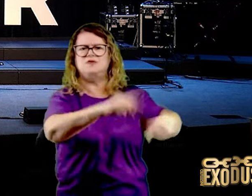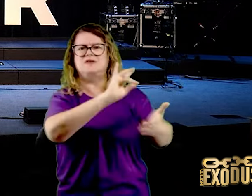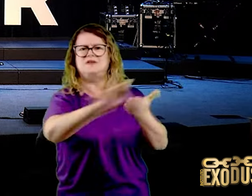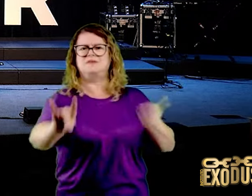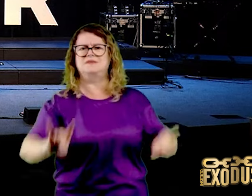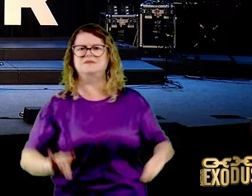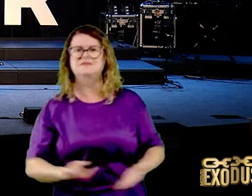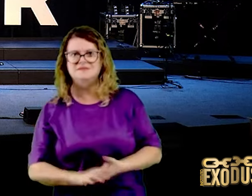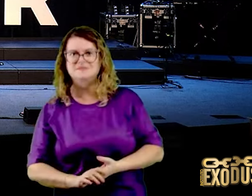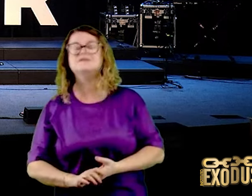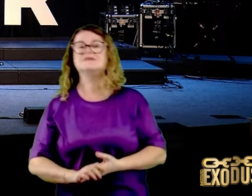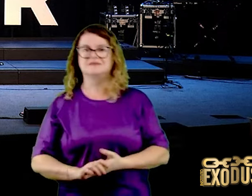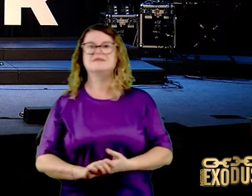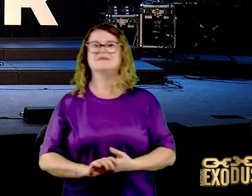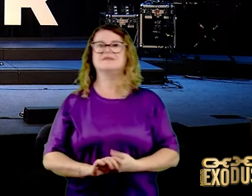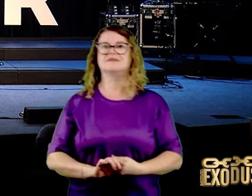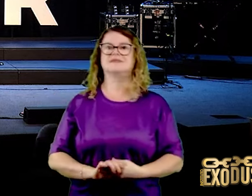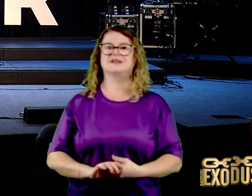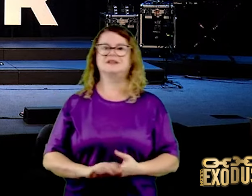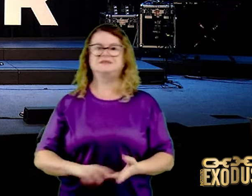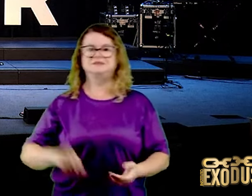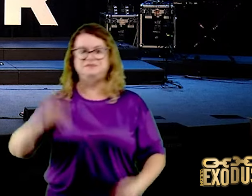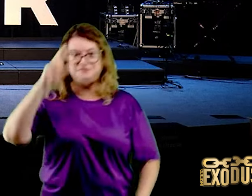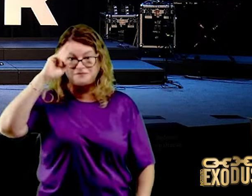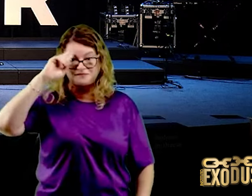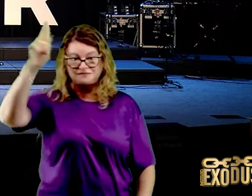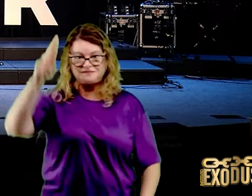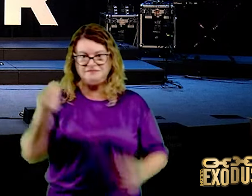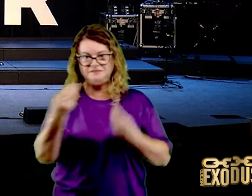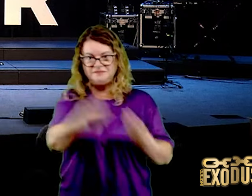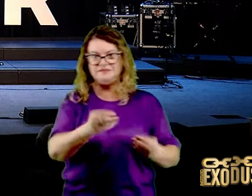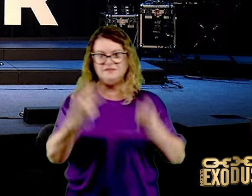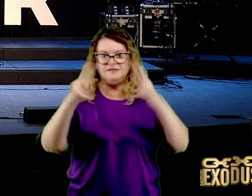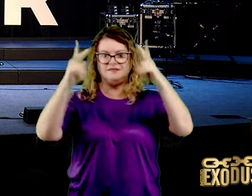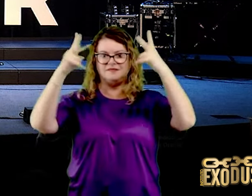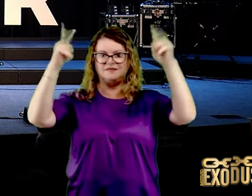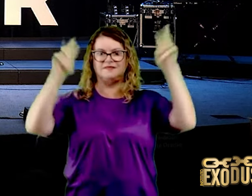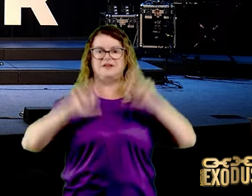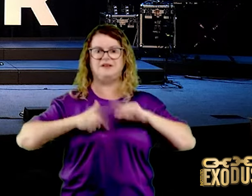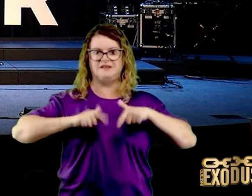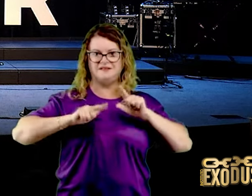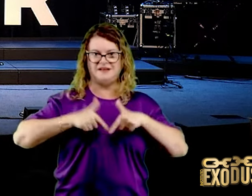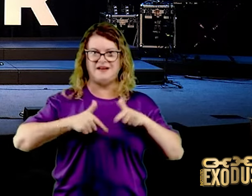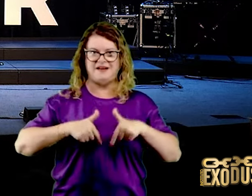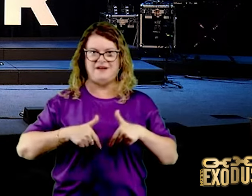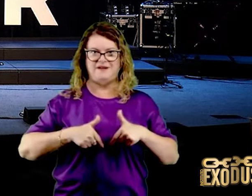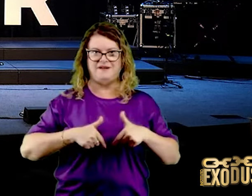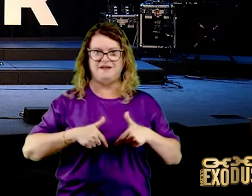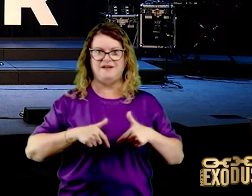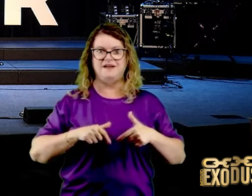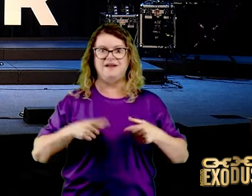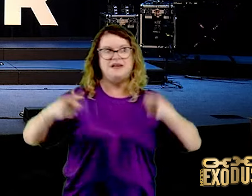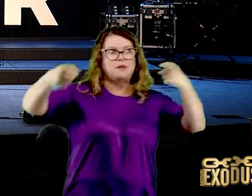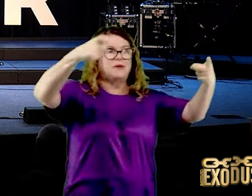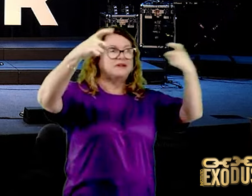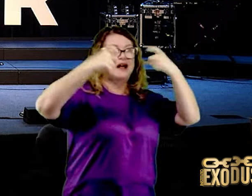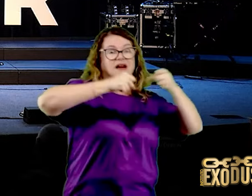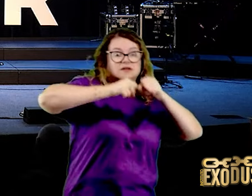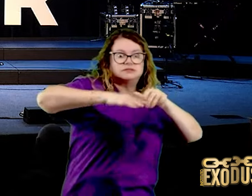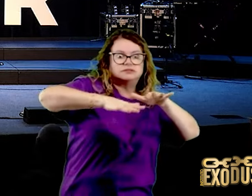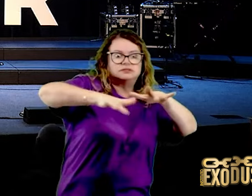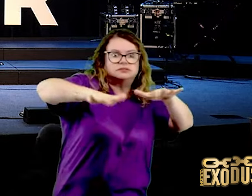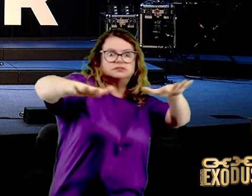Assim, olha, o Senhor concedeu vitória a Israel naquele dia, e a batalha se espalhou, para bem,